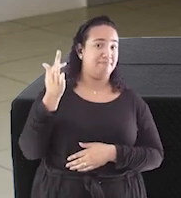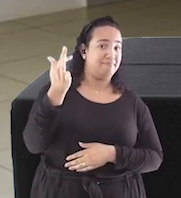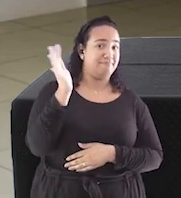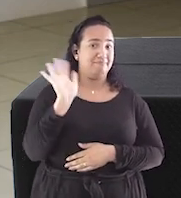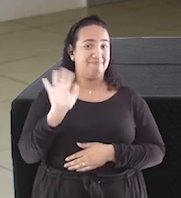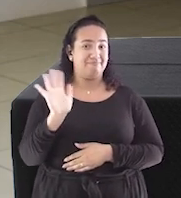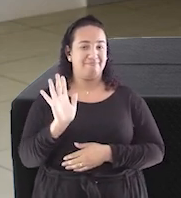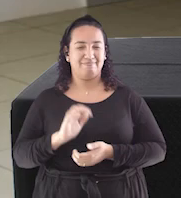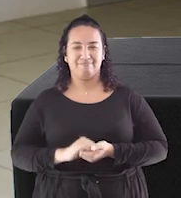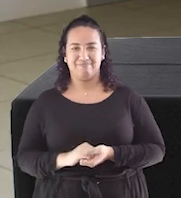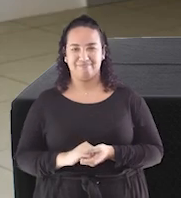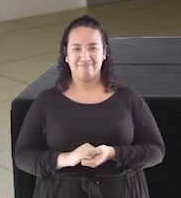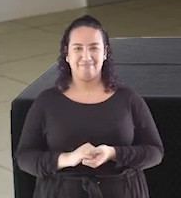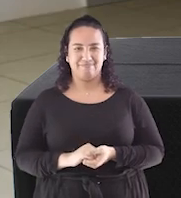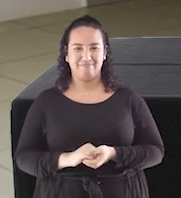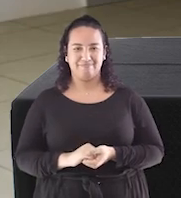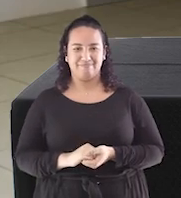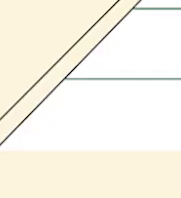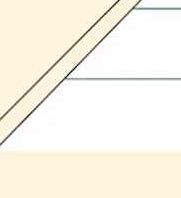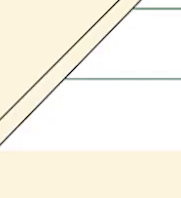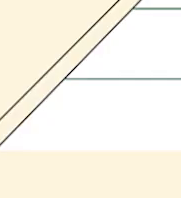a próxima descoberta. Até mais!